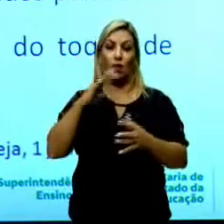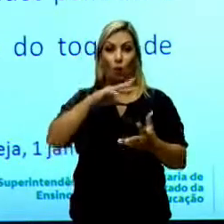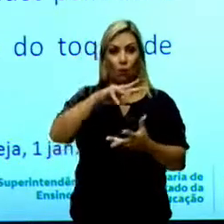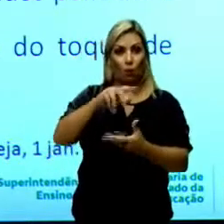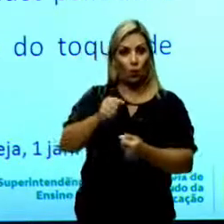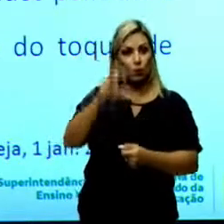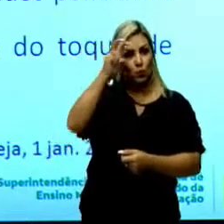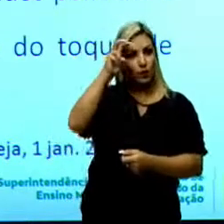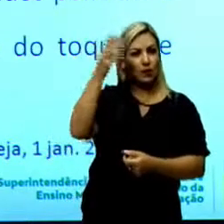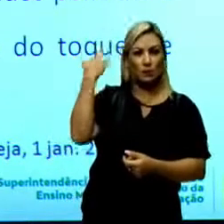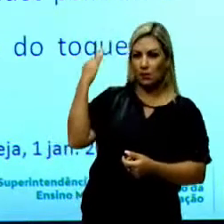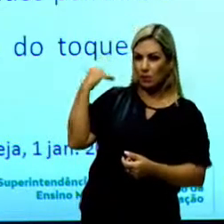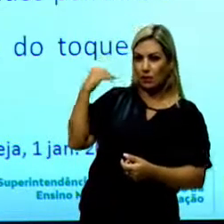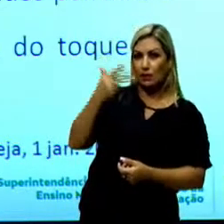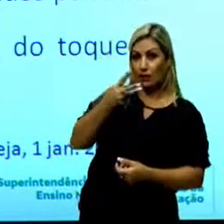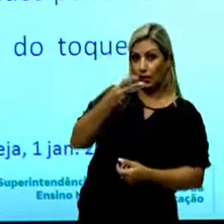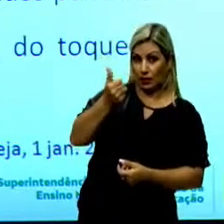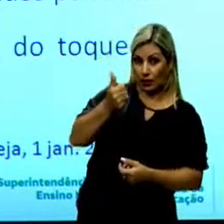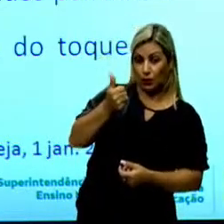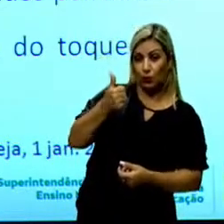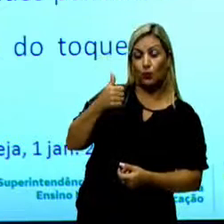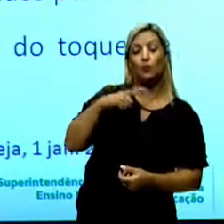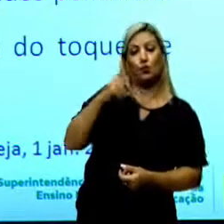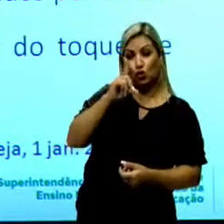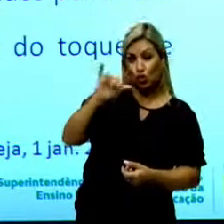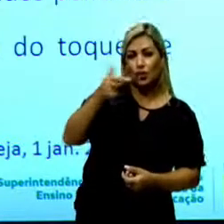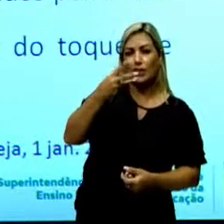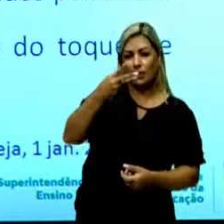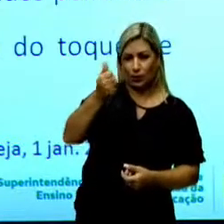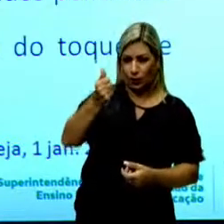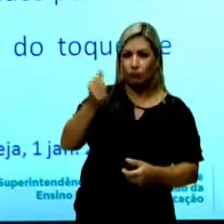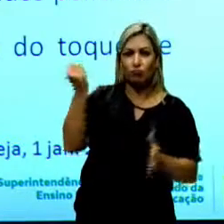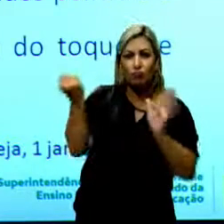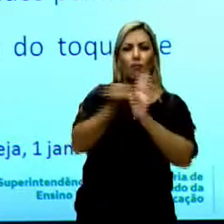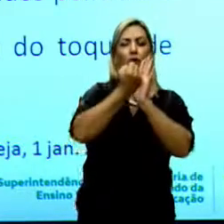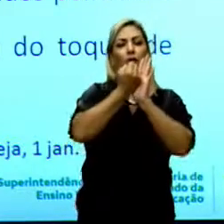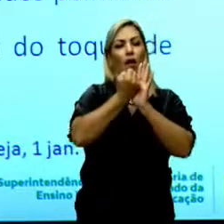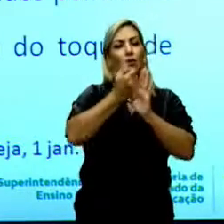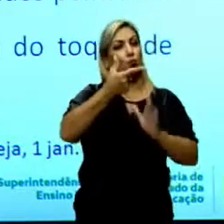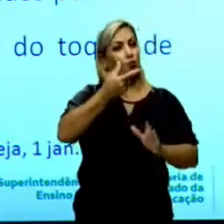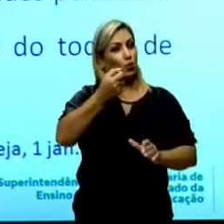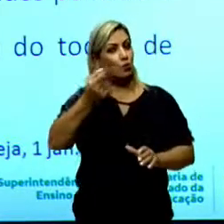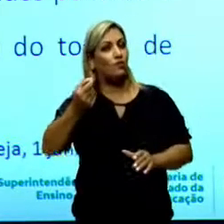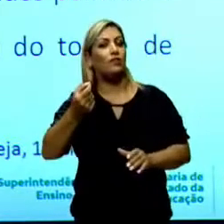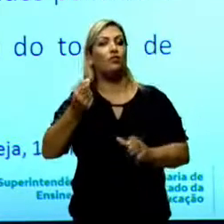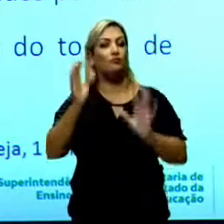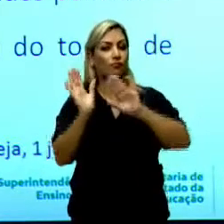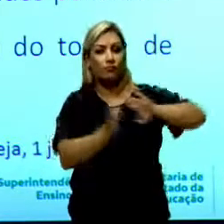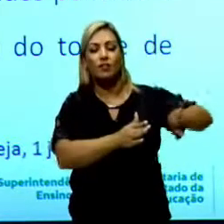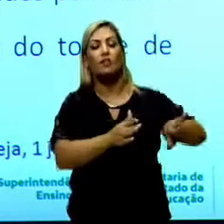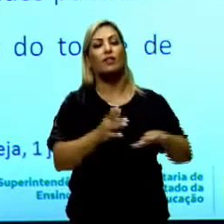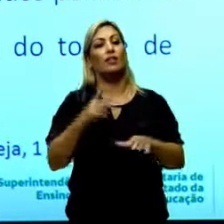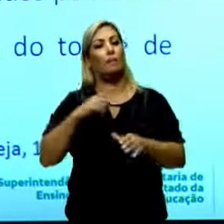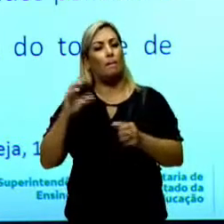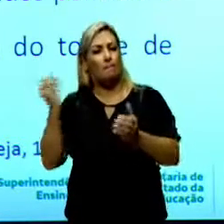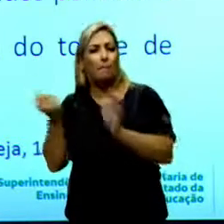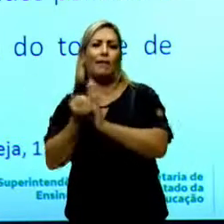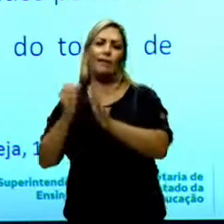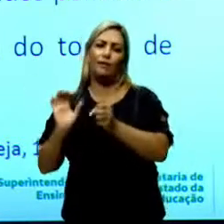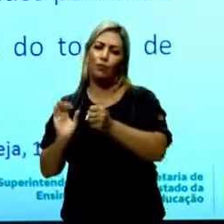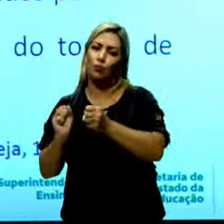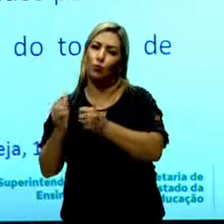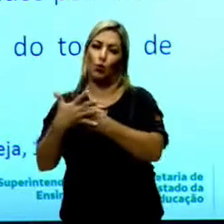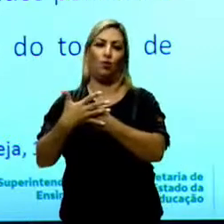nesta quinta-feira 31, o ano de 2020, marcado pela pandemia do novo coronavírus, que